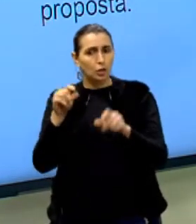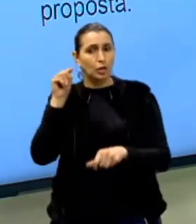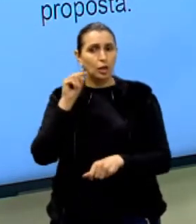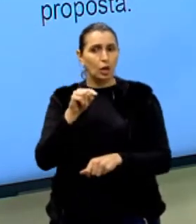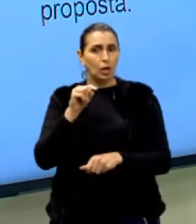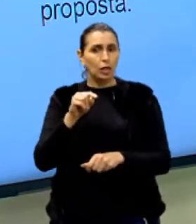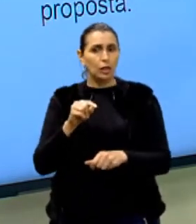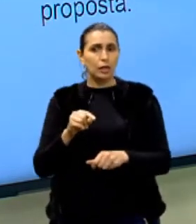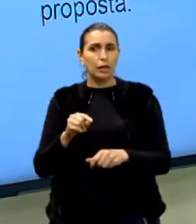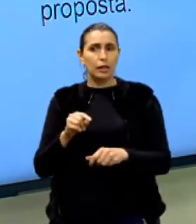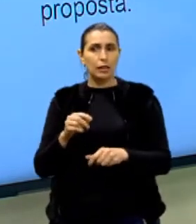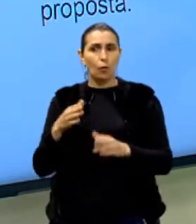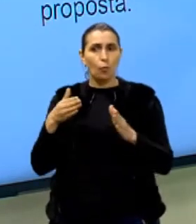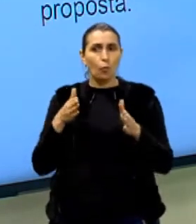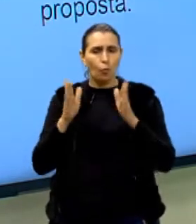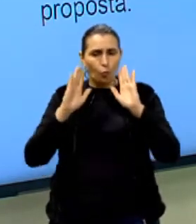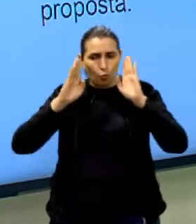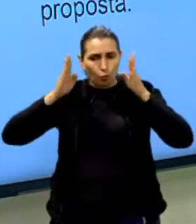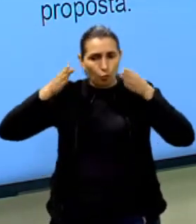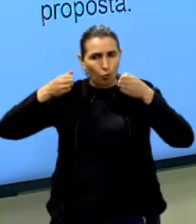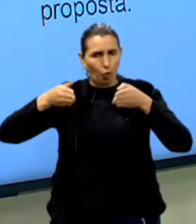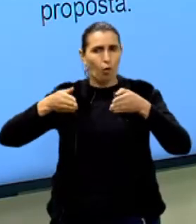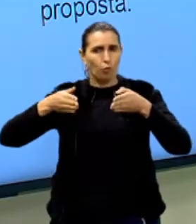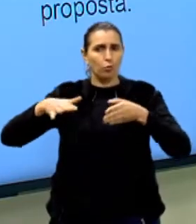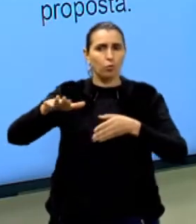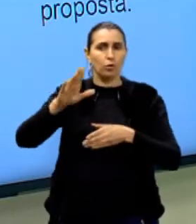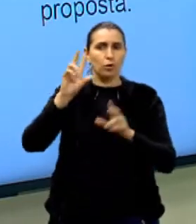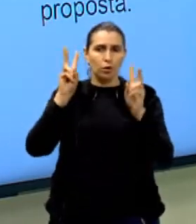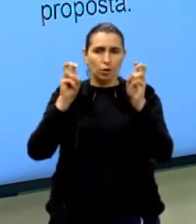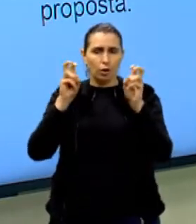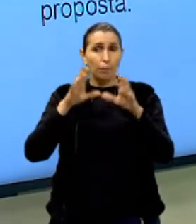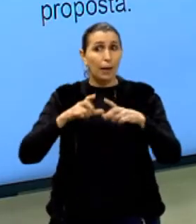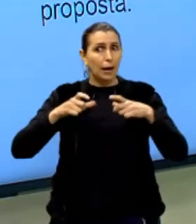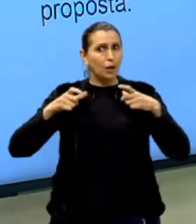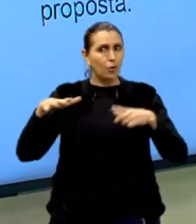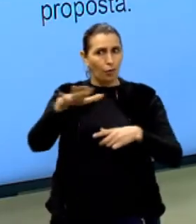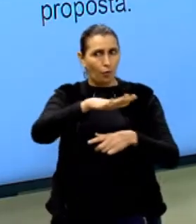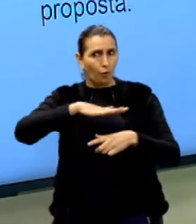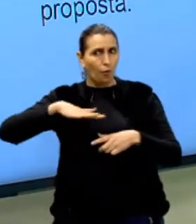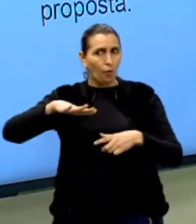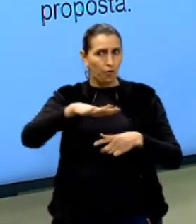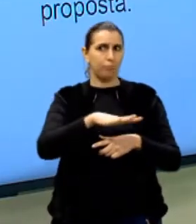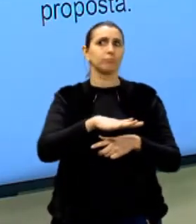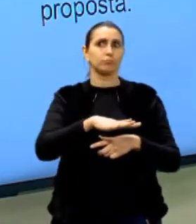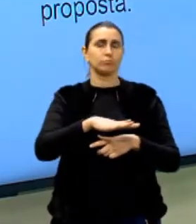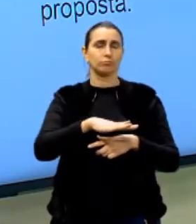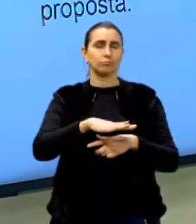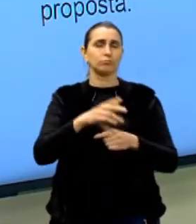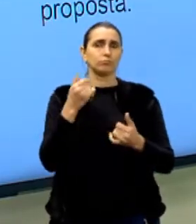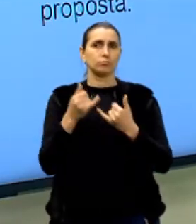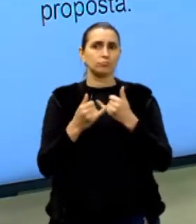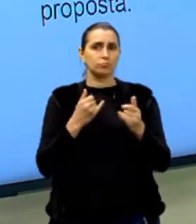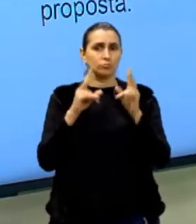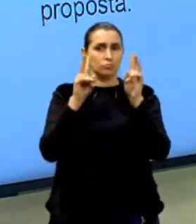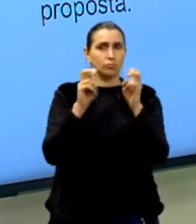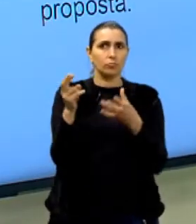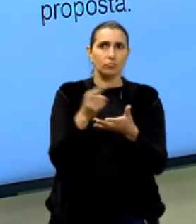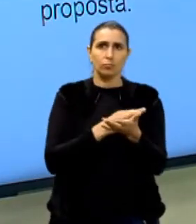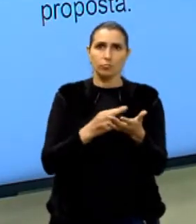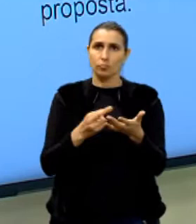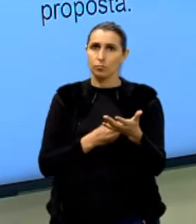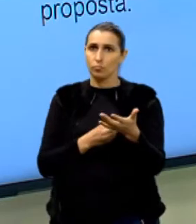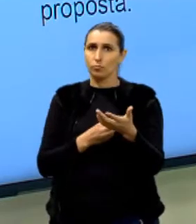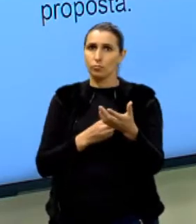é um recorte, tá? De um assunto mais amplo. Por exemplo, tema de redação